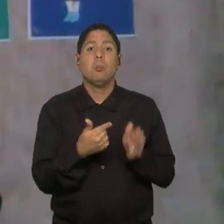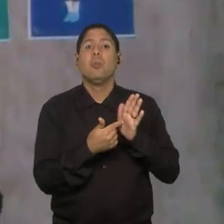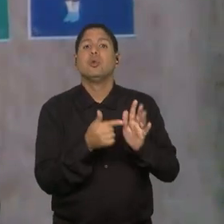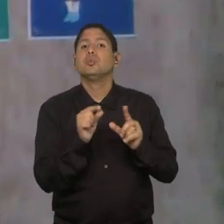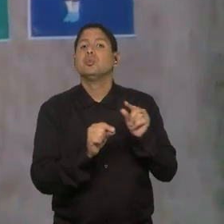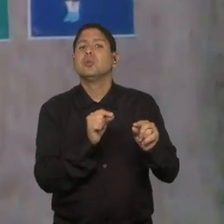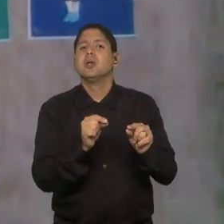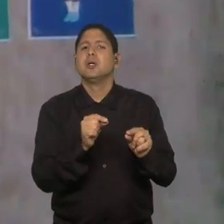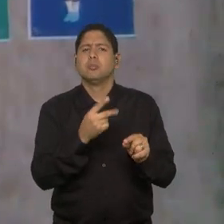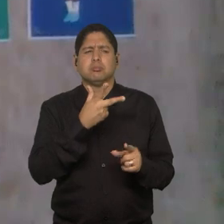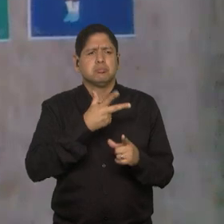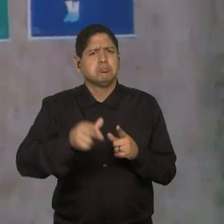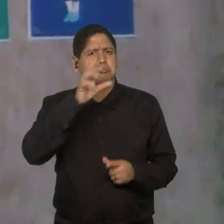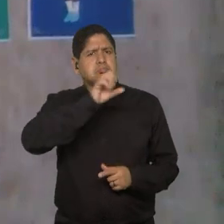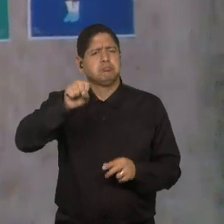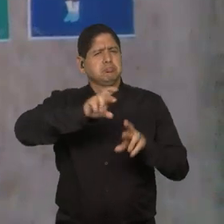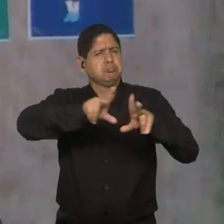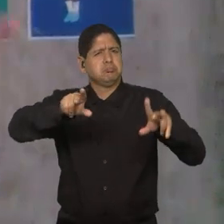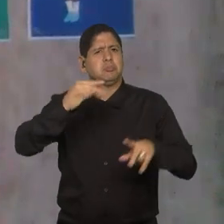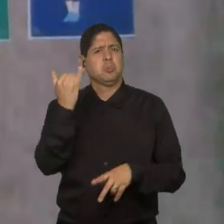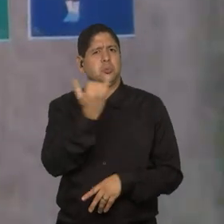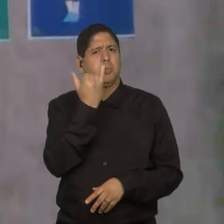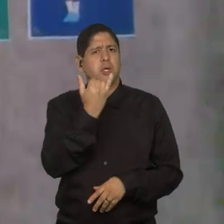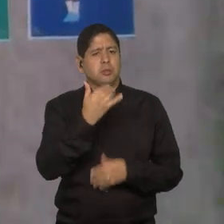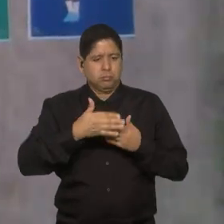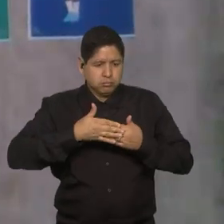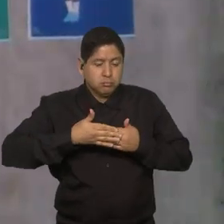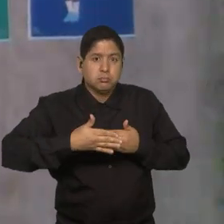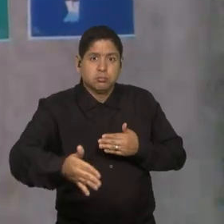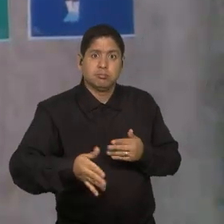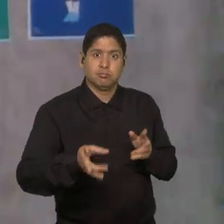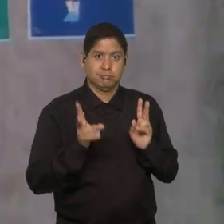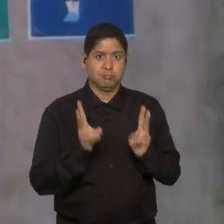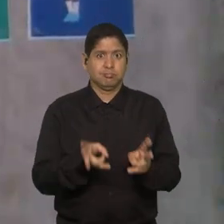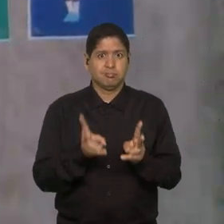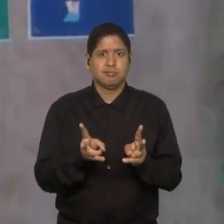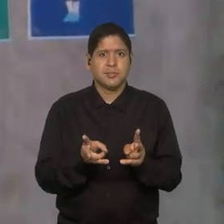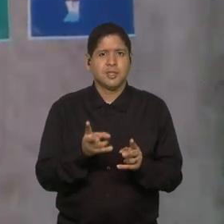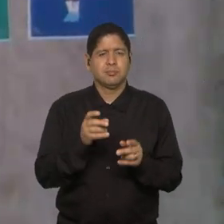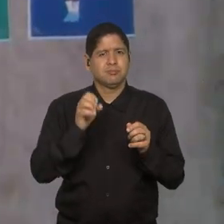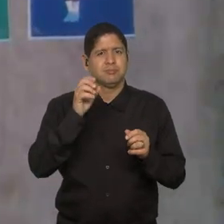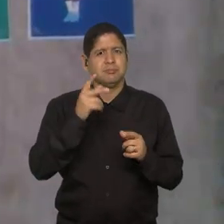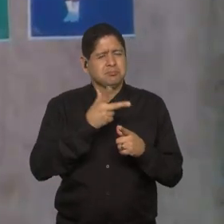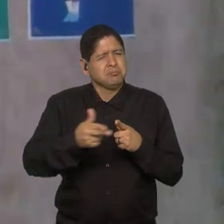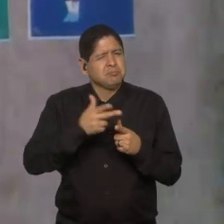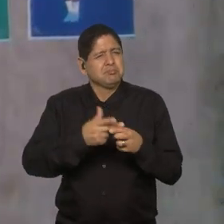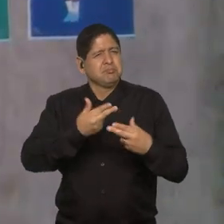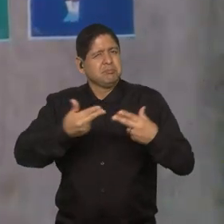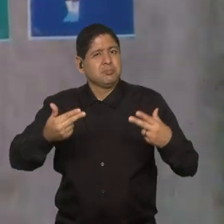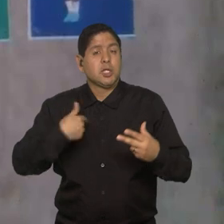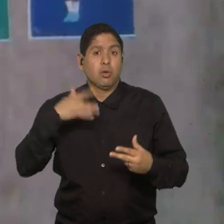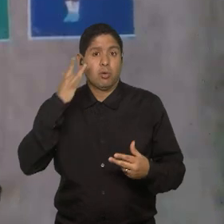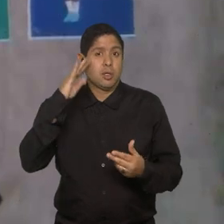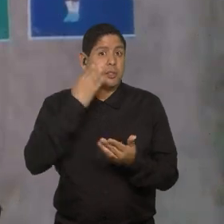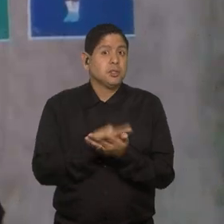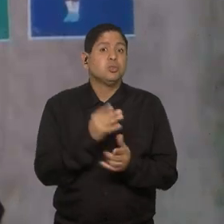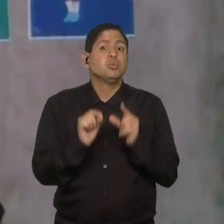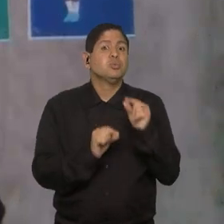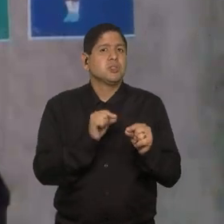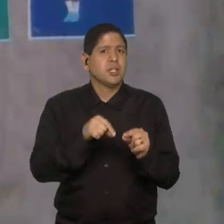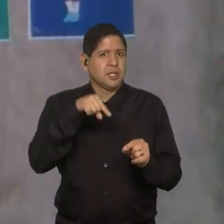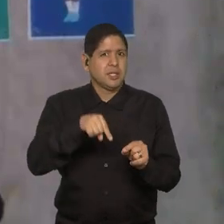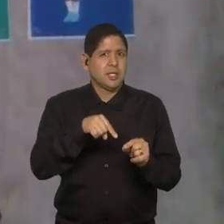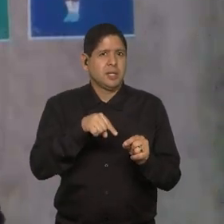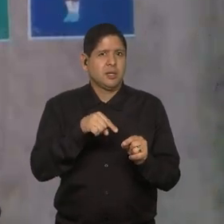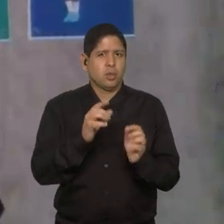aí conquistas importantes. Então, daqui para frente é manter esse tipo de conquista e eu acredito que uma Copa aqui no